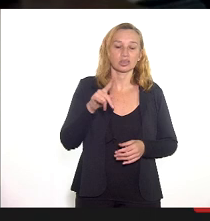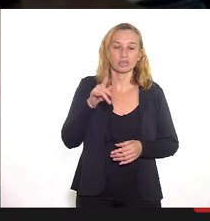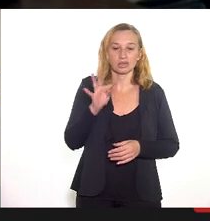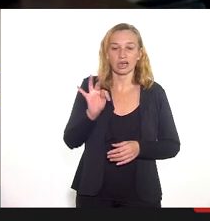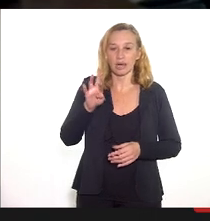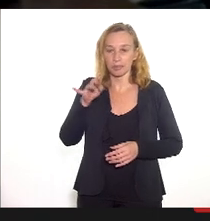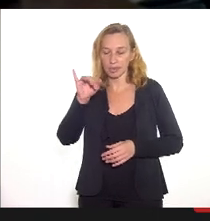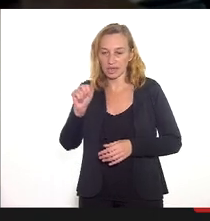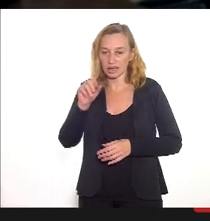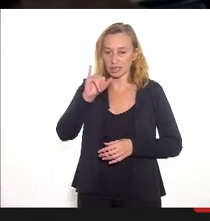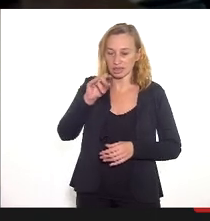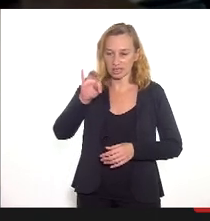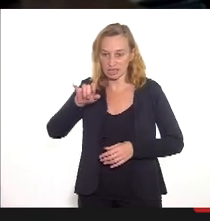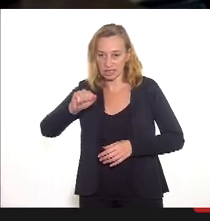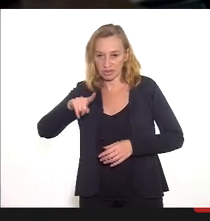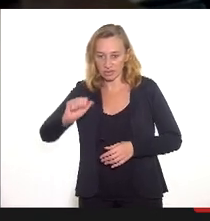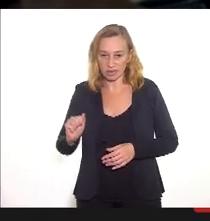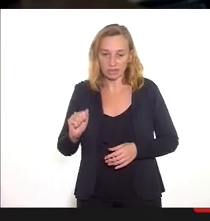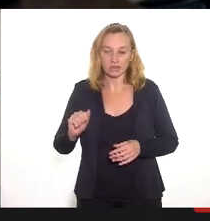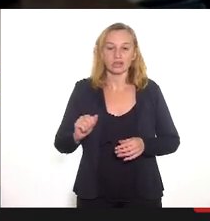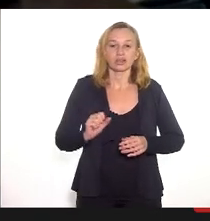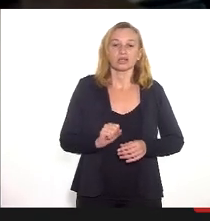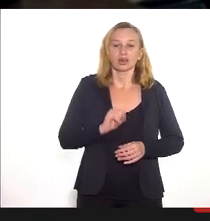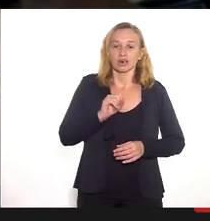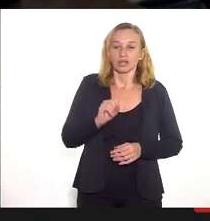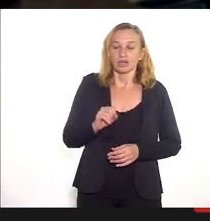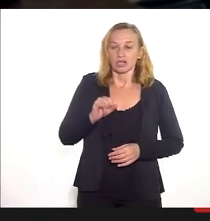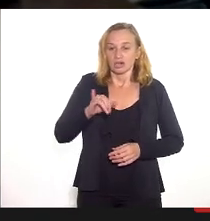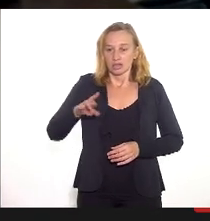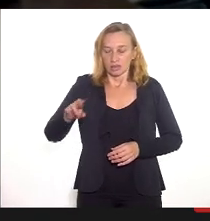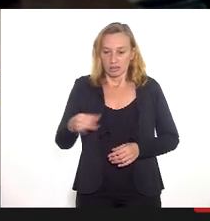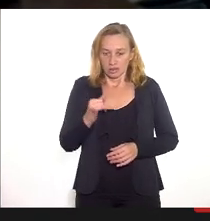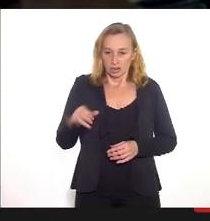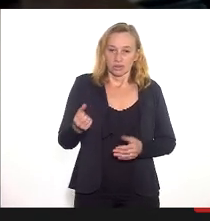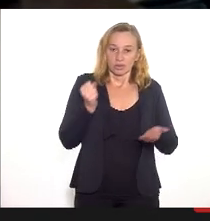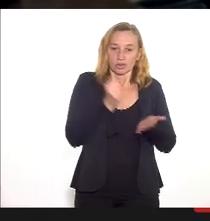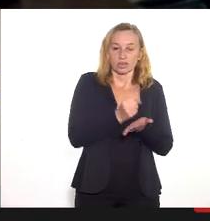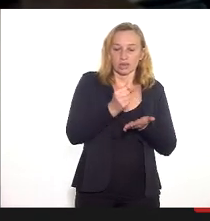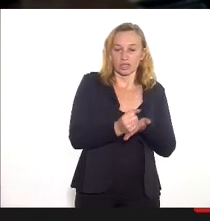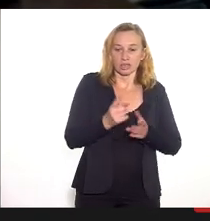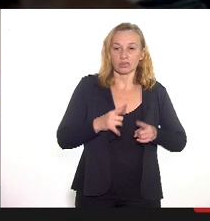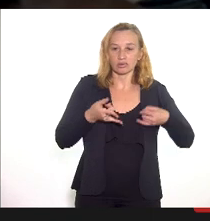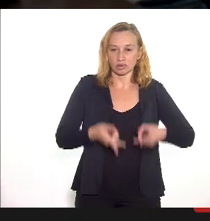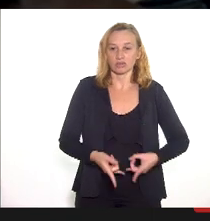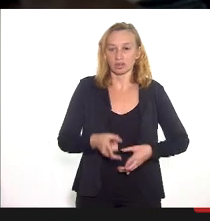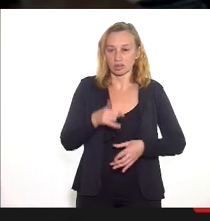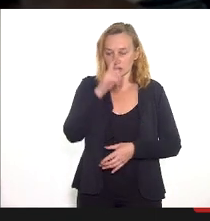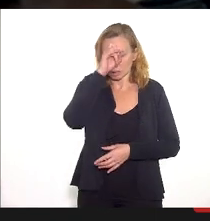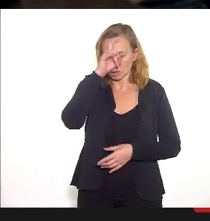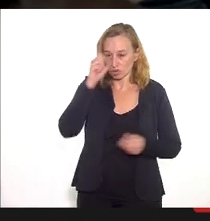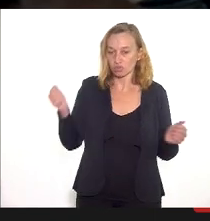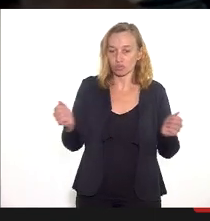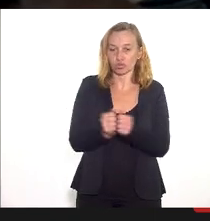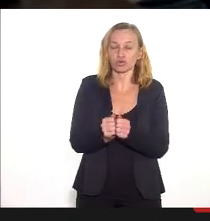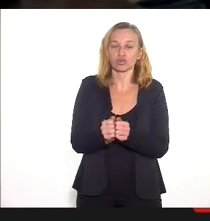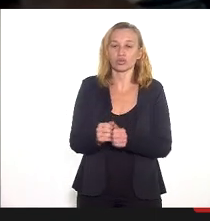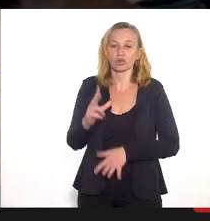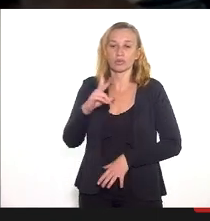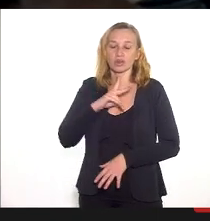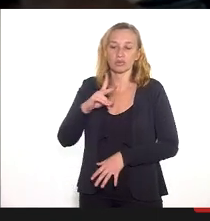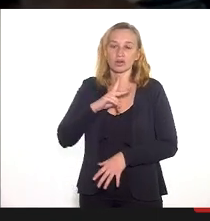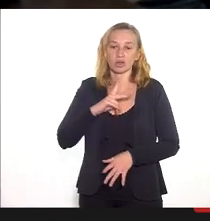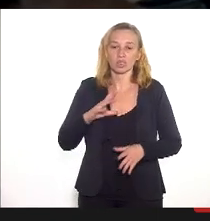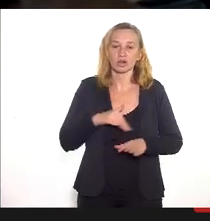a SESRJ realizou o chamamento público para a contratação de leitos junto à rede privada ao todo